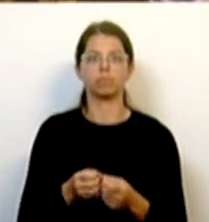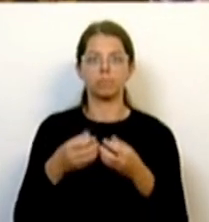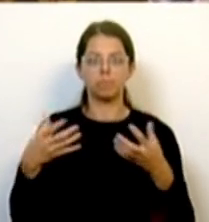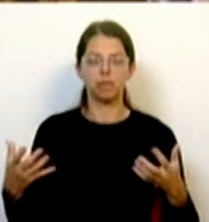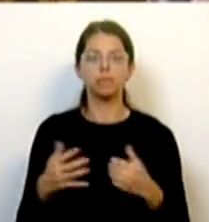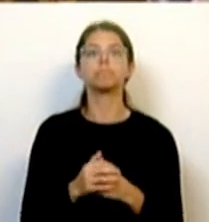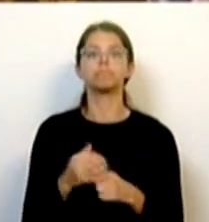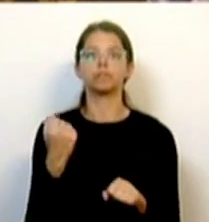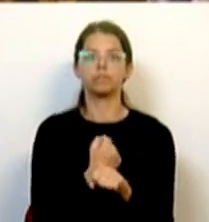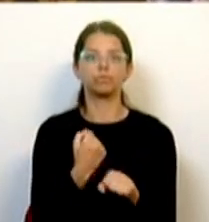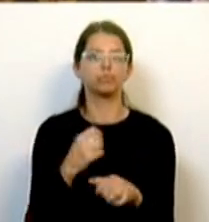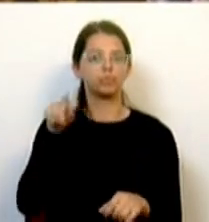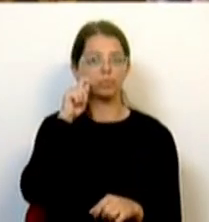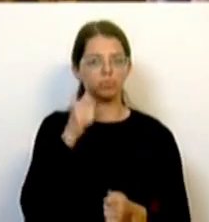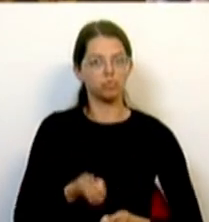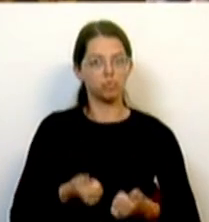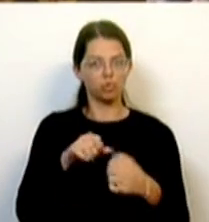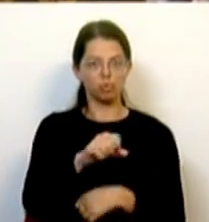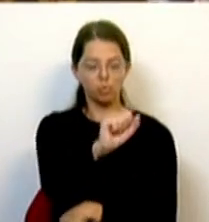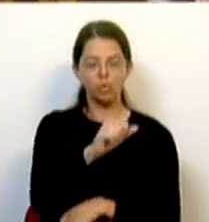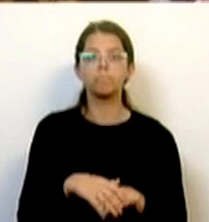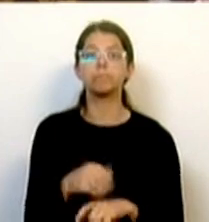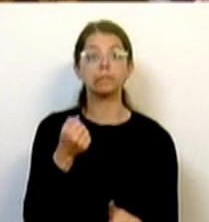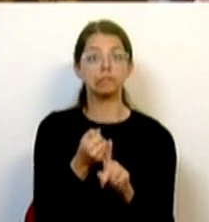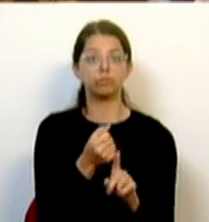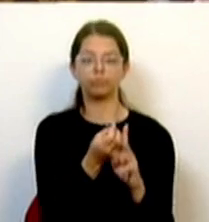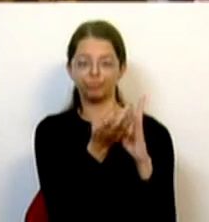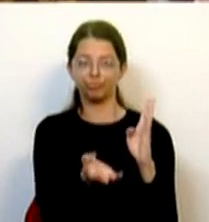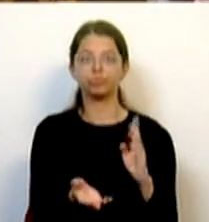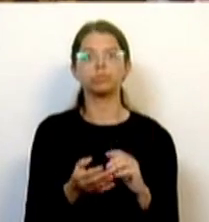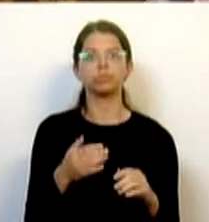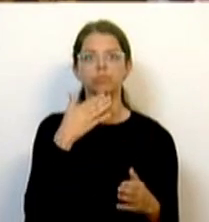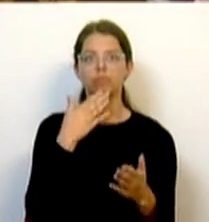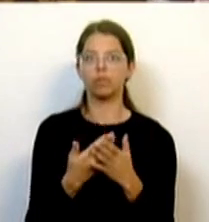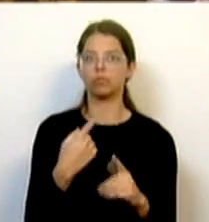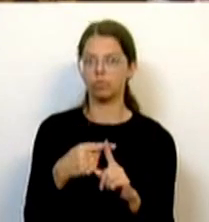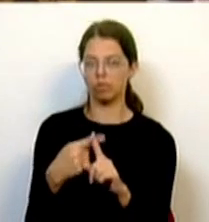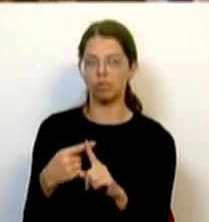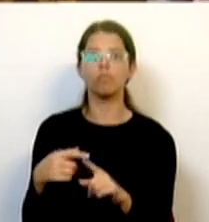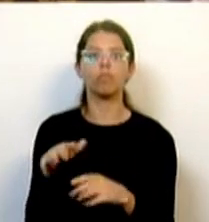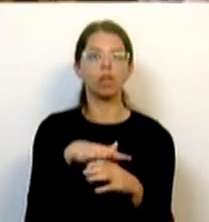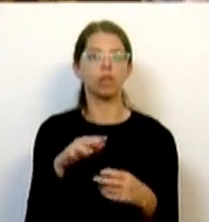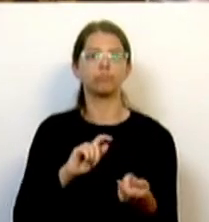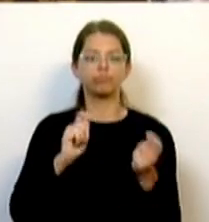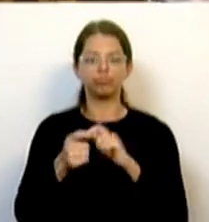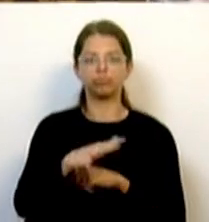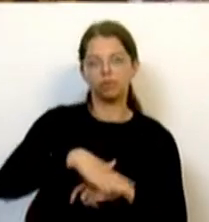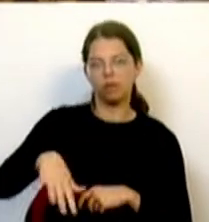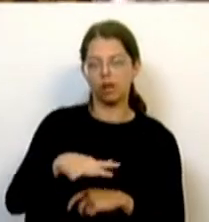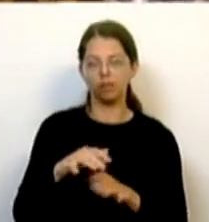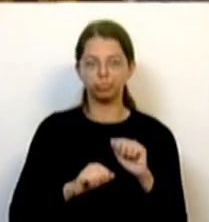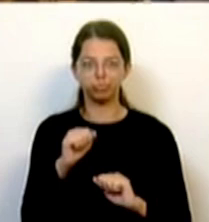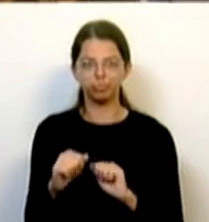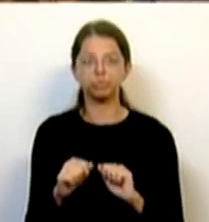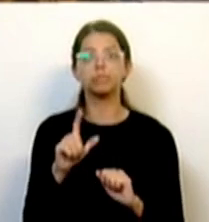serviços associados ao turismo e estes desafios tiveram efeitos positivos, nomeadamente na reabilitação urbana, mas tiveram também